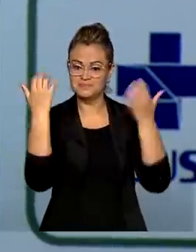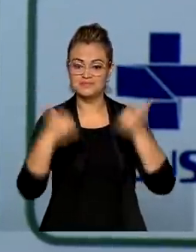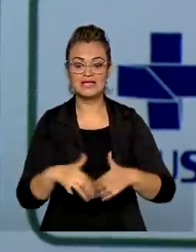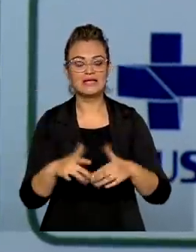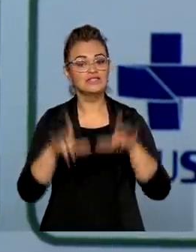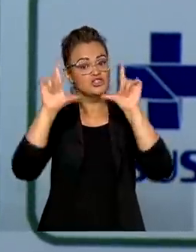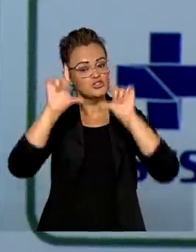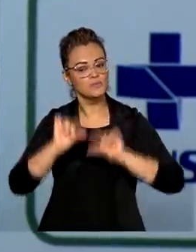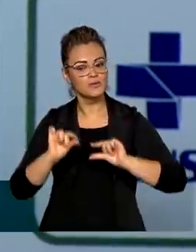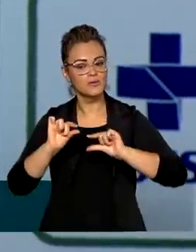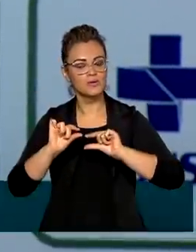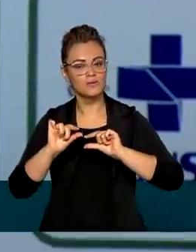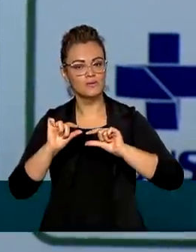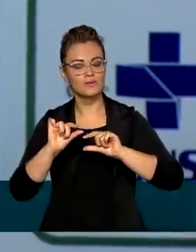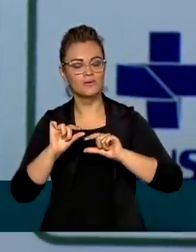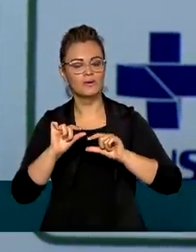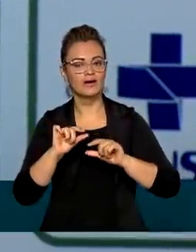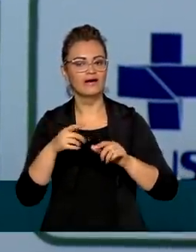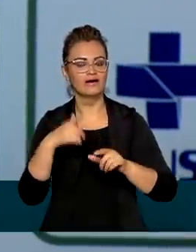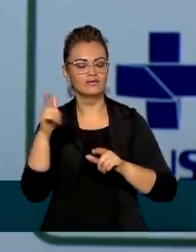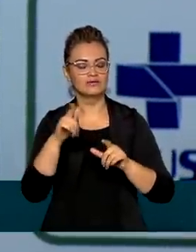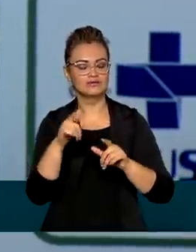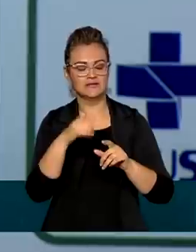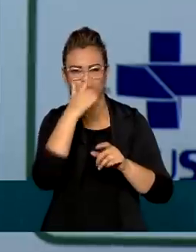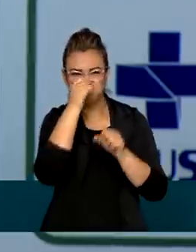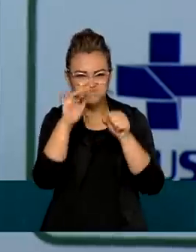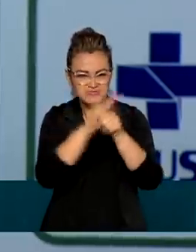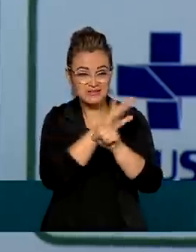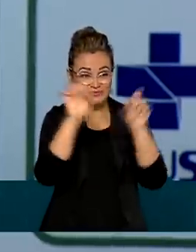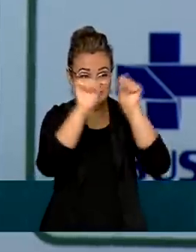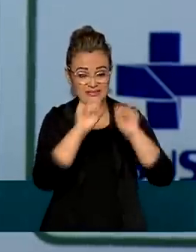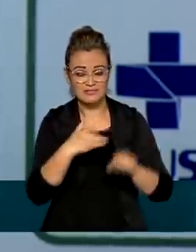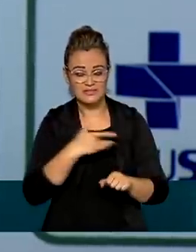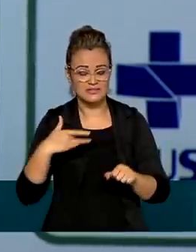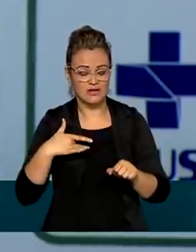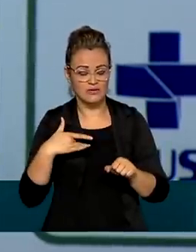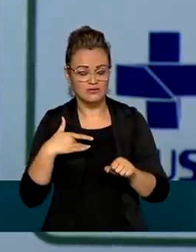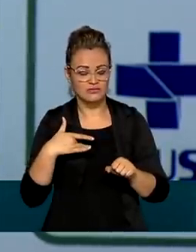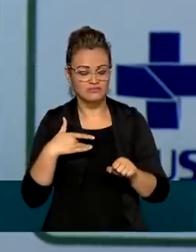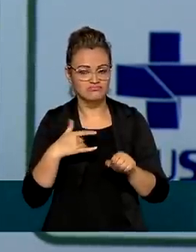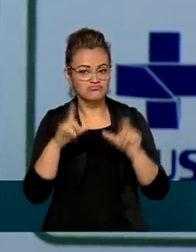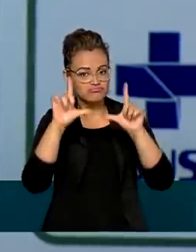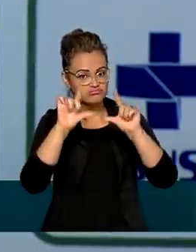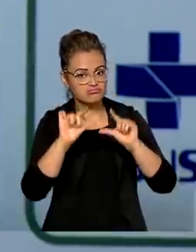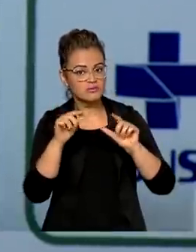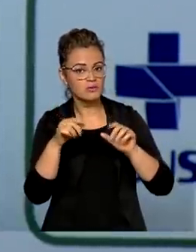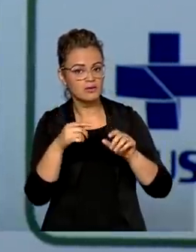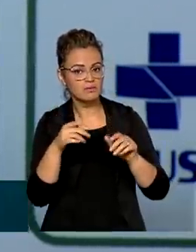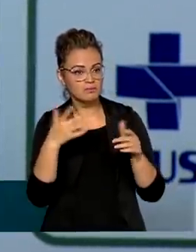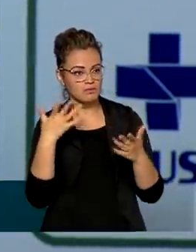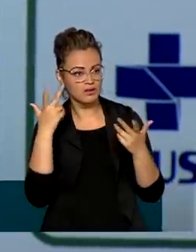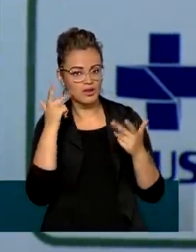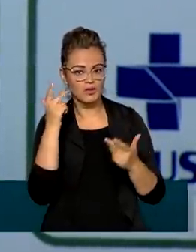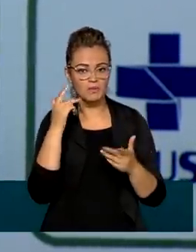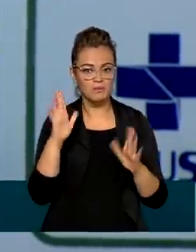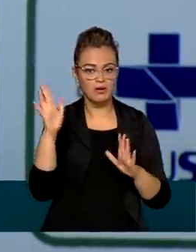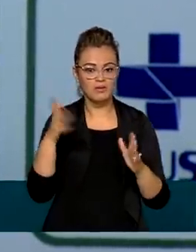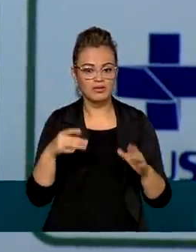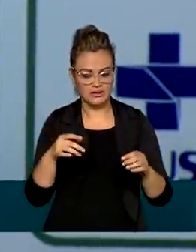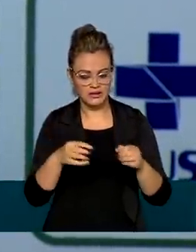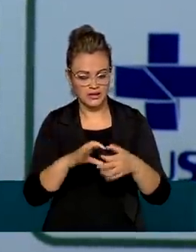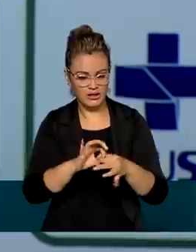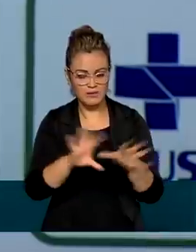diminuição na pressão sobre o nosso sistema de saúde, que resulta em maior